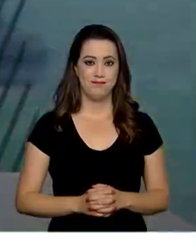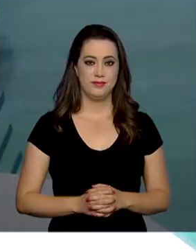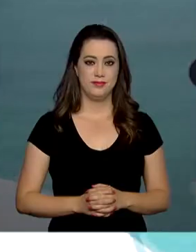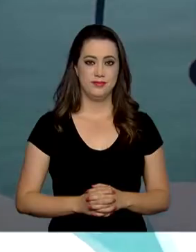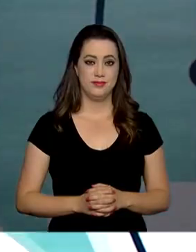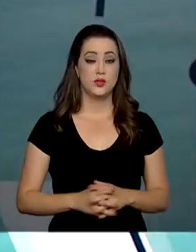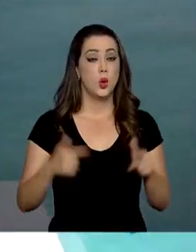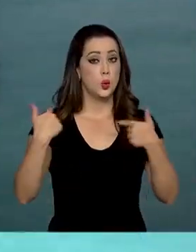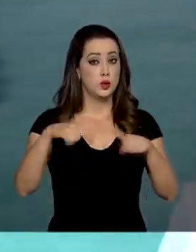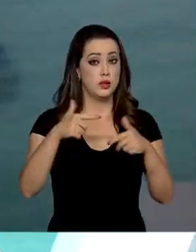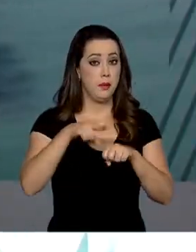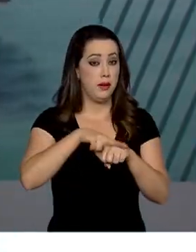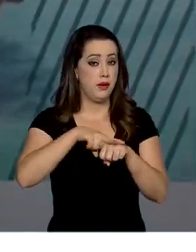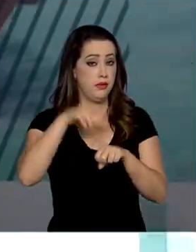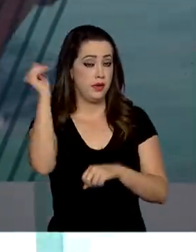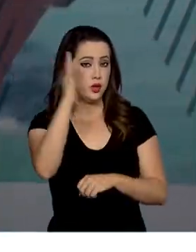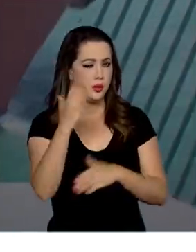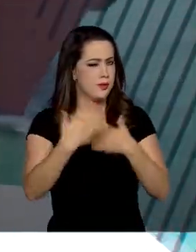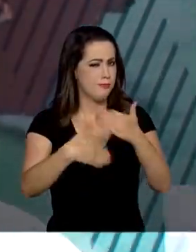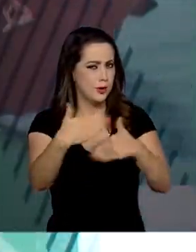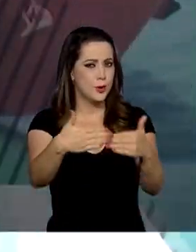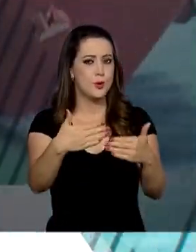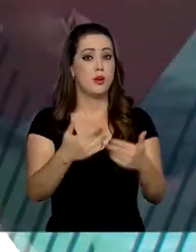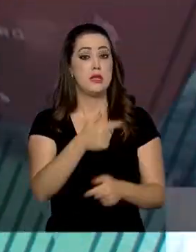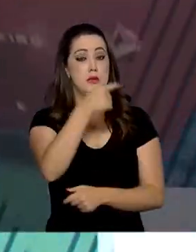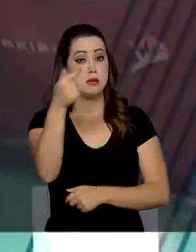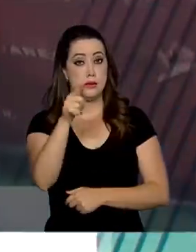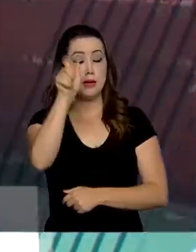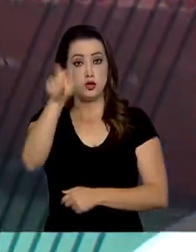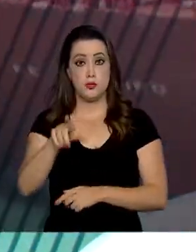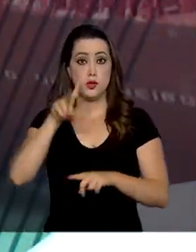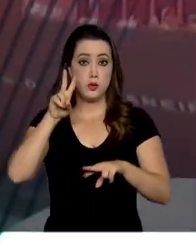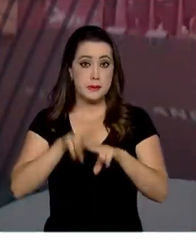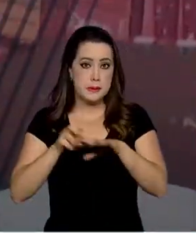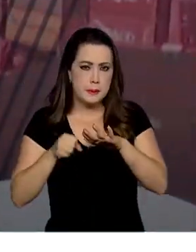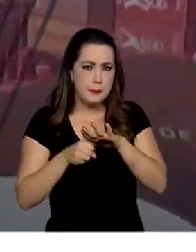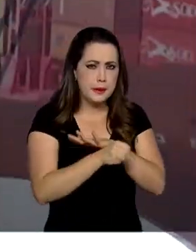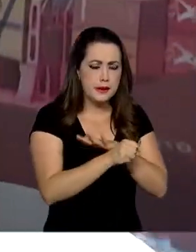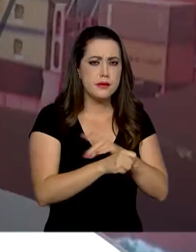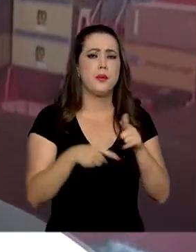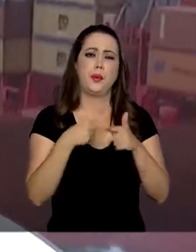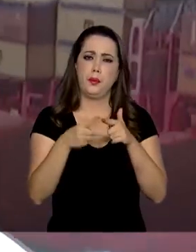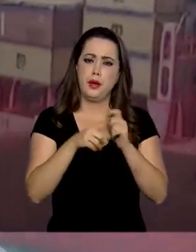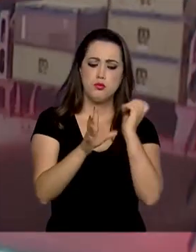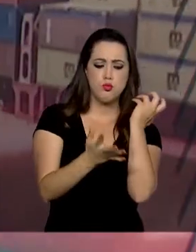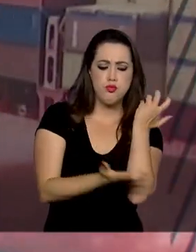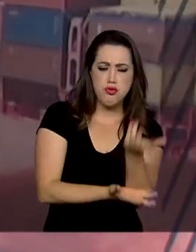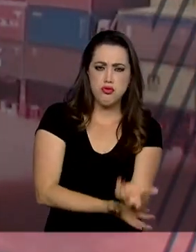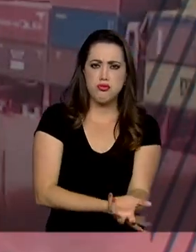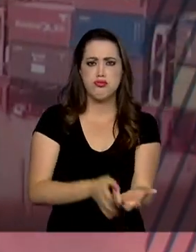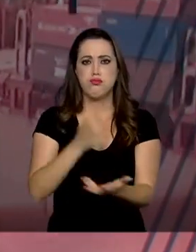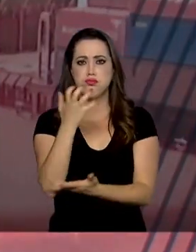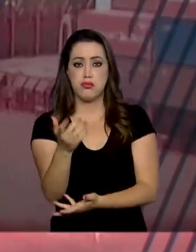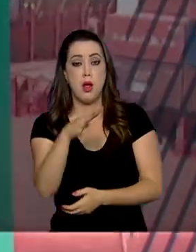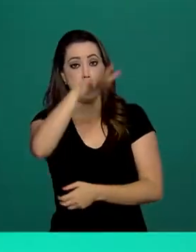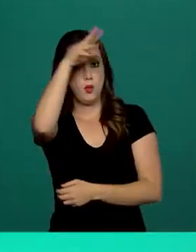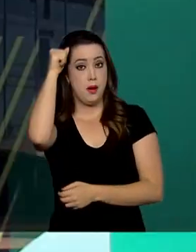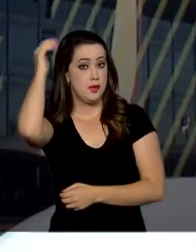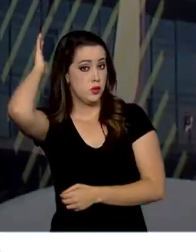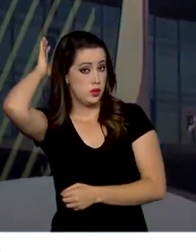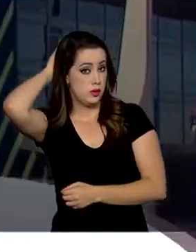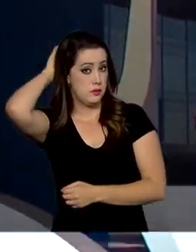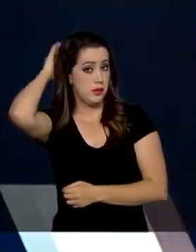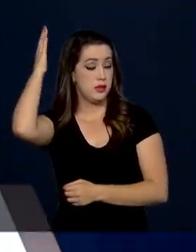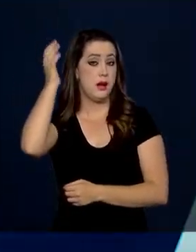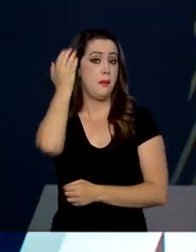E a Operação Verde Brasil continua. Sete pessoas foram presas por desmatamento ilegal nos estados do Amazonas, Pará e